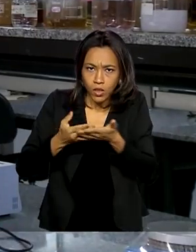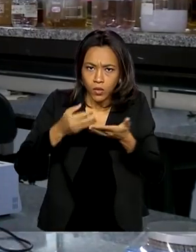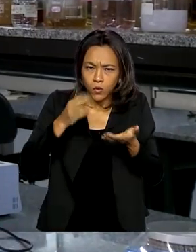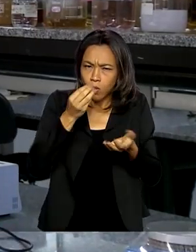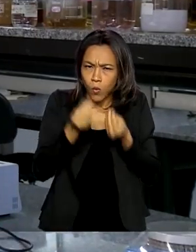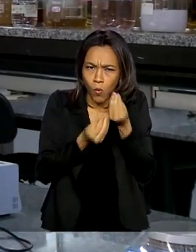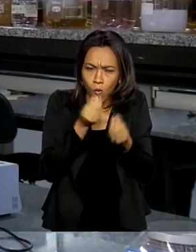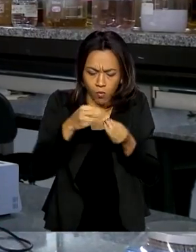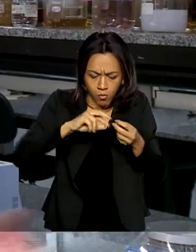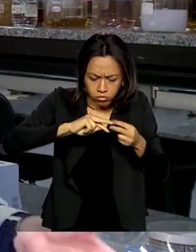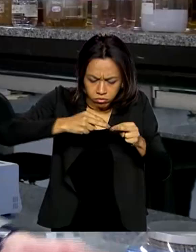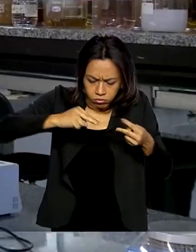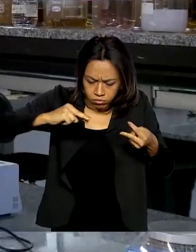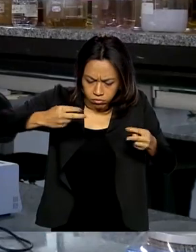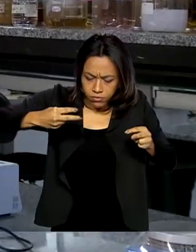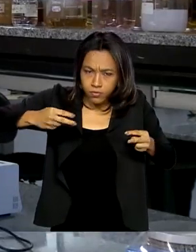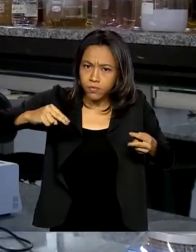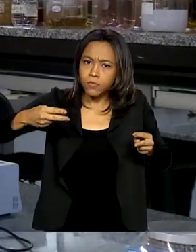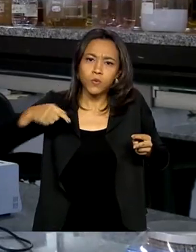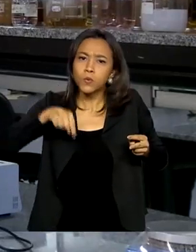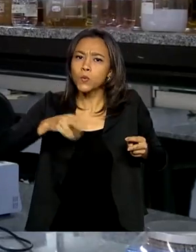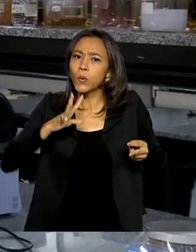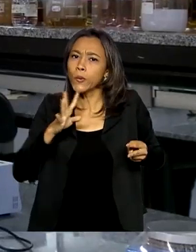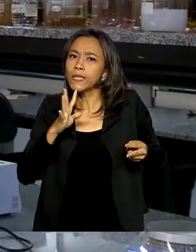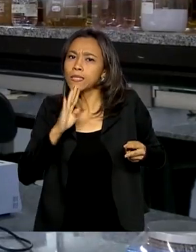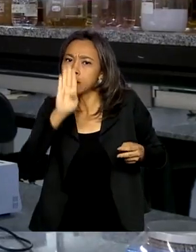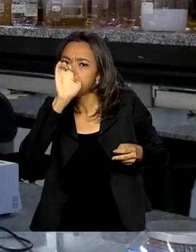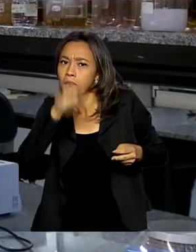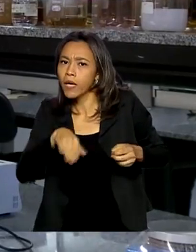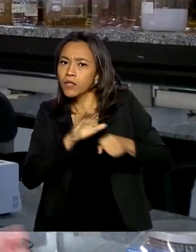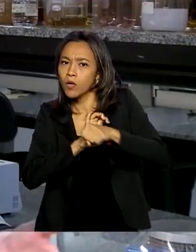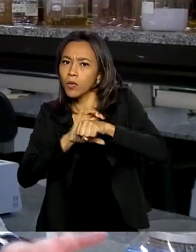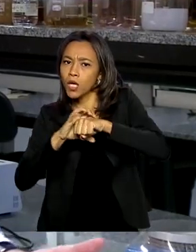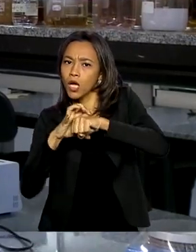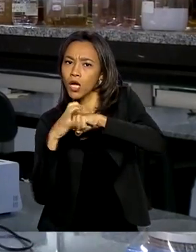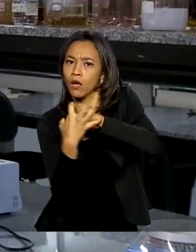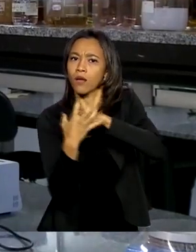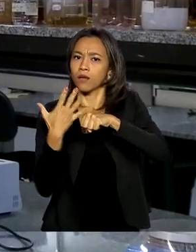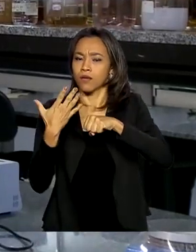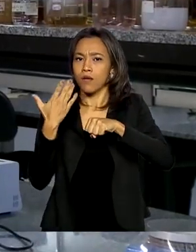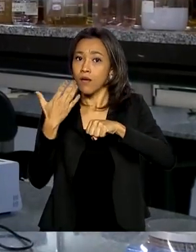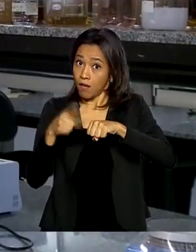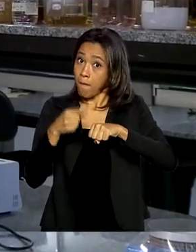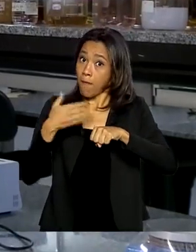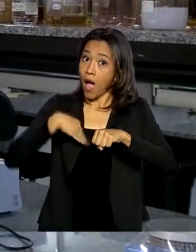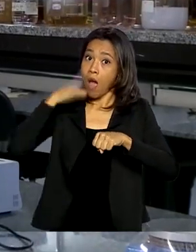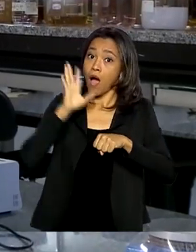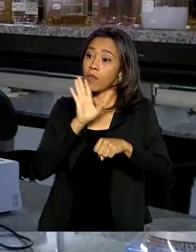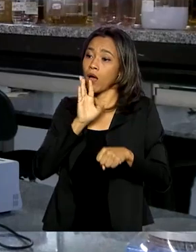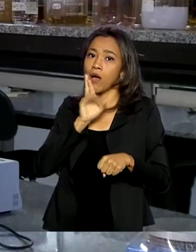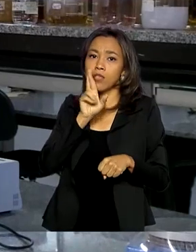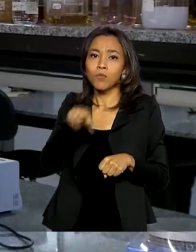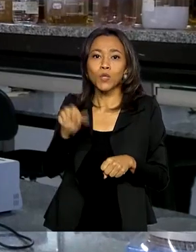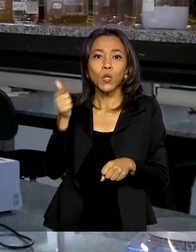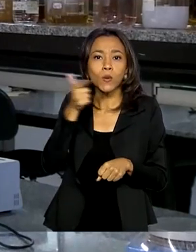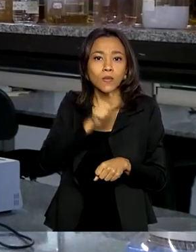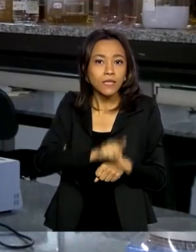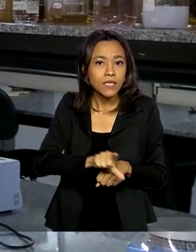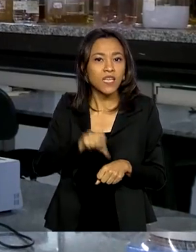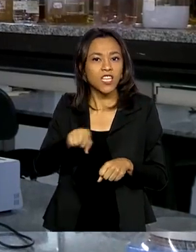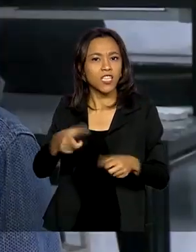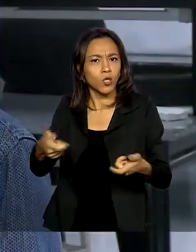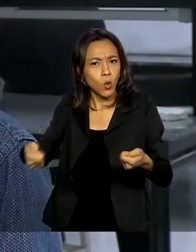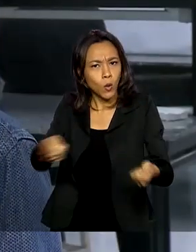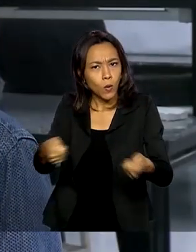Afinal, quanto mais souber sobre o Covid-19, mais eles podem dar uma resposta à sociedade e frear a